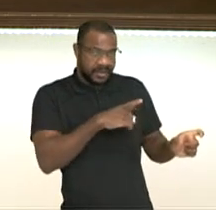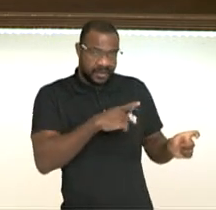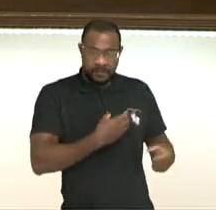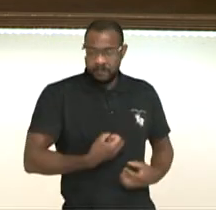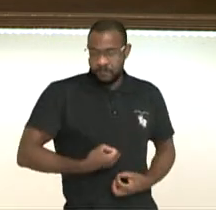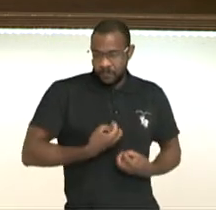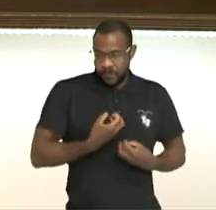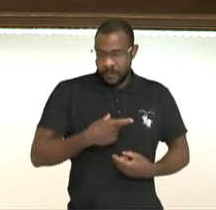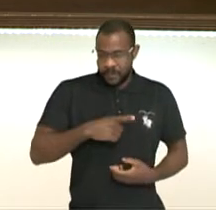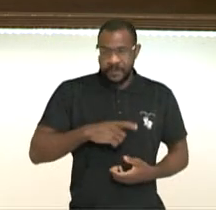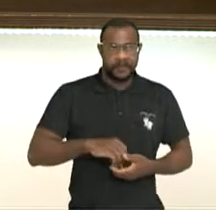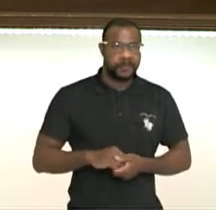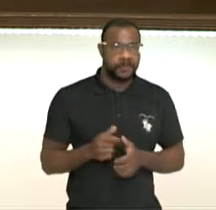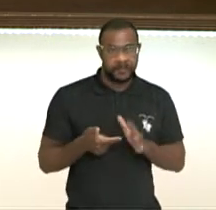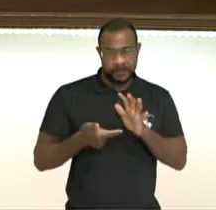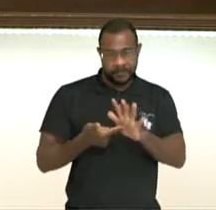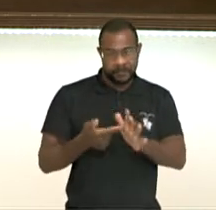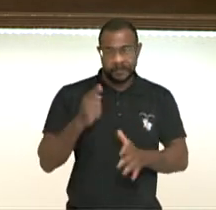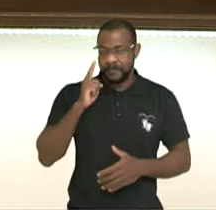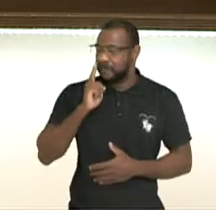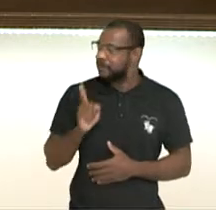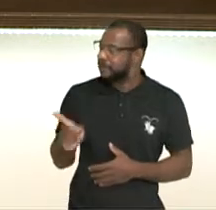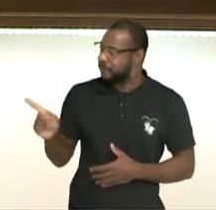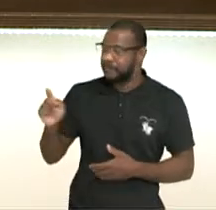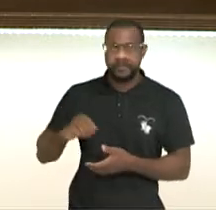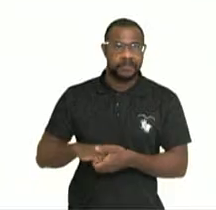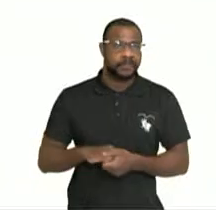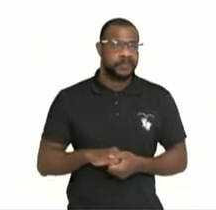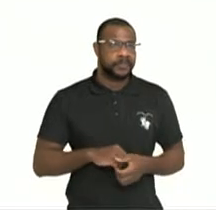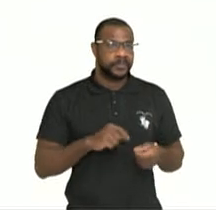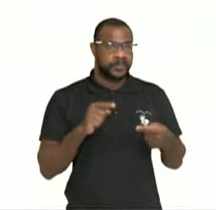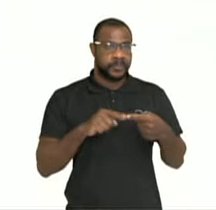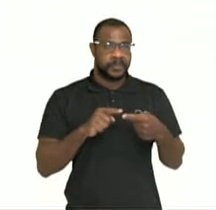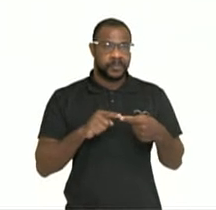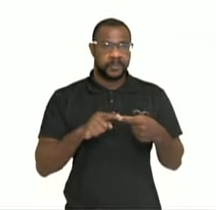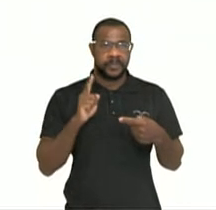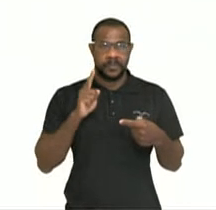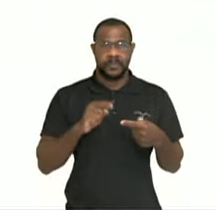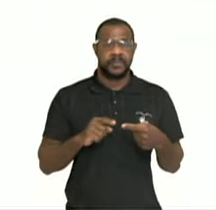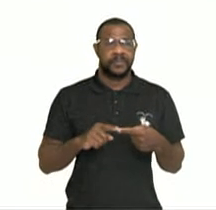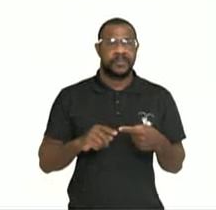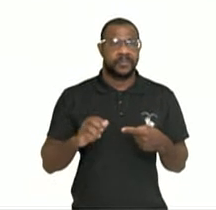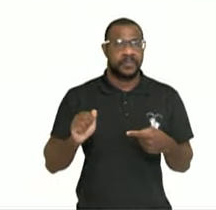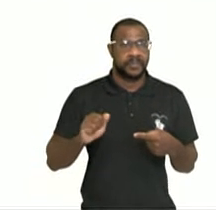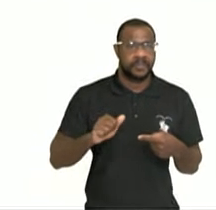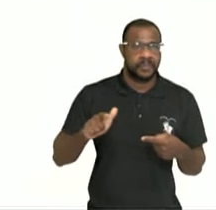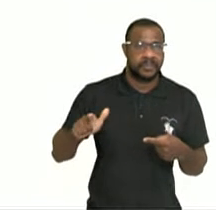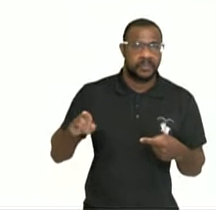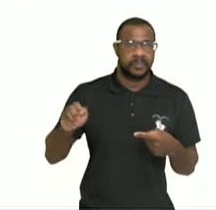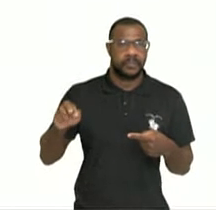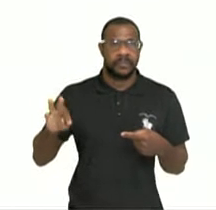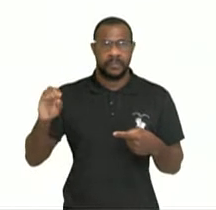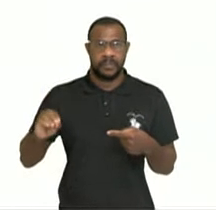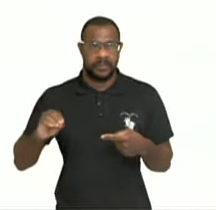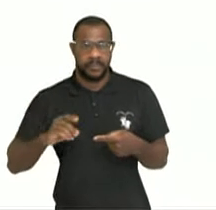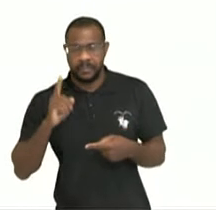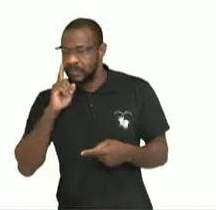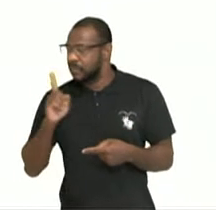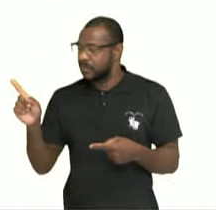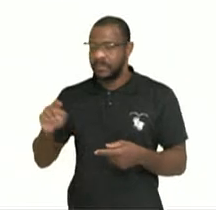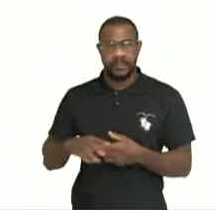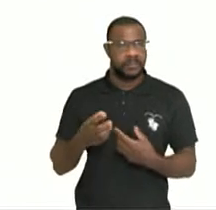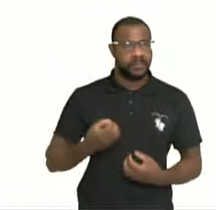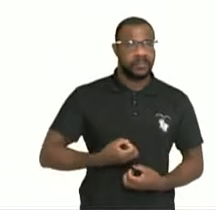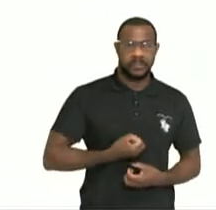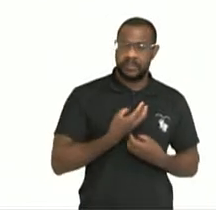poemas. Apresento para vocês o primeiro heterônimo, Alberto Caeiro. E a poesia está